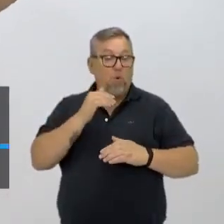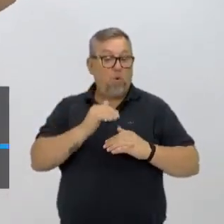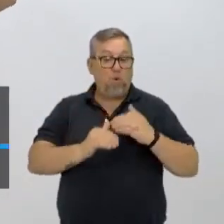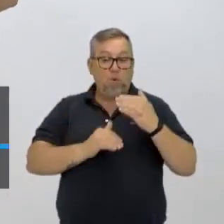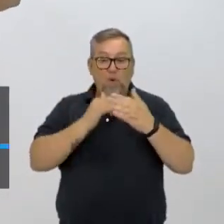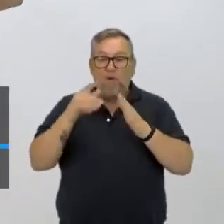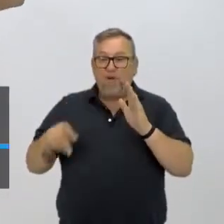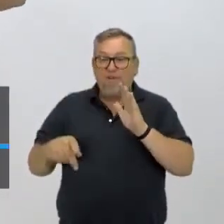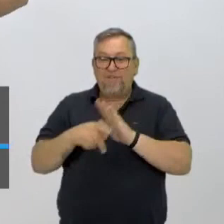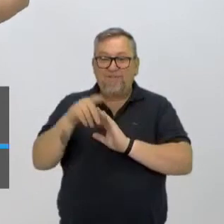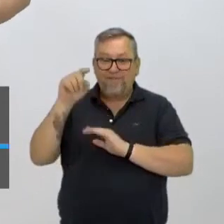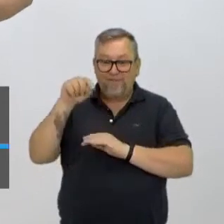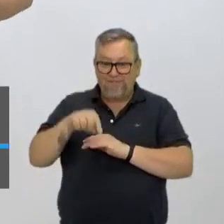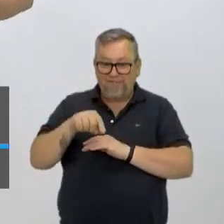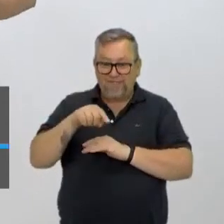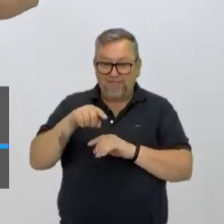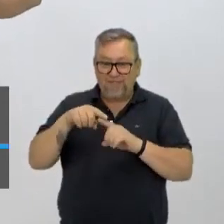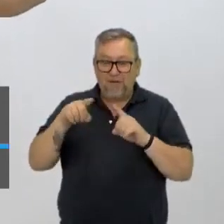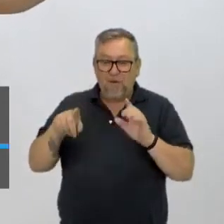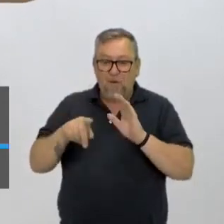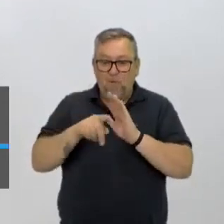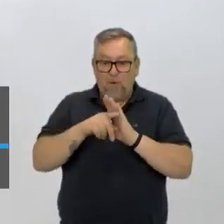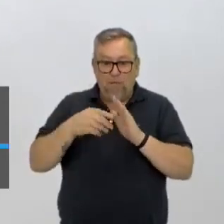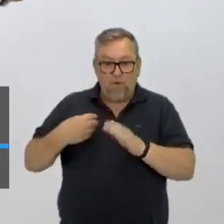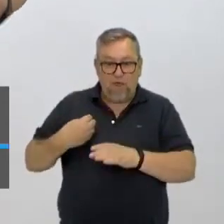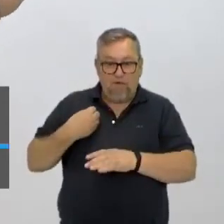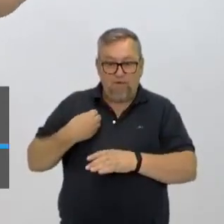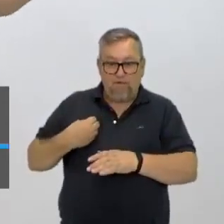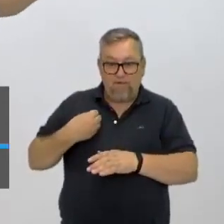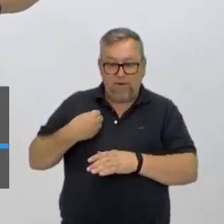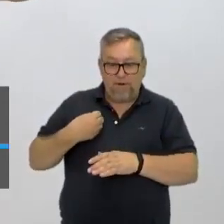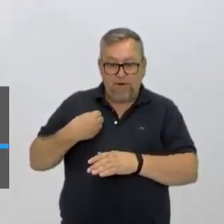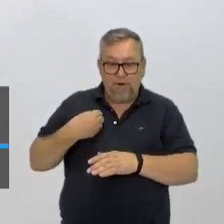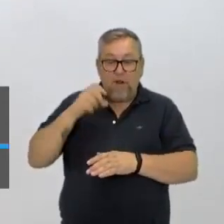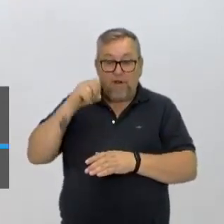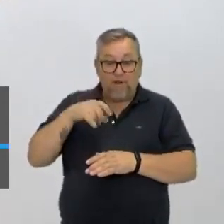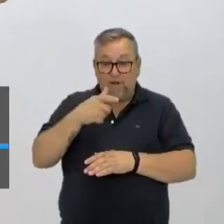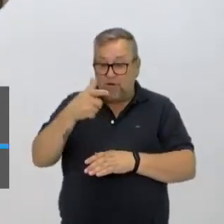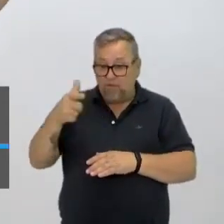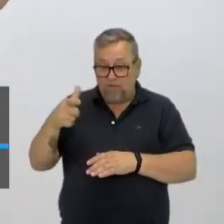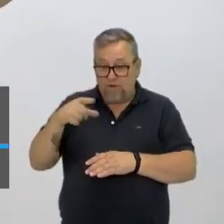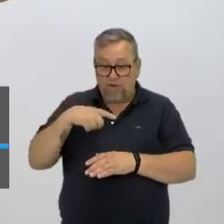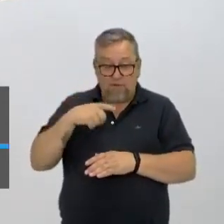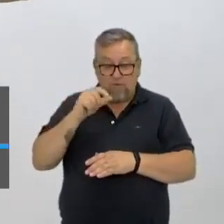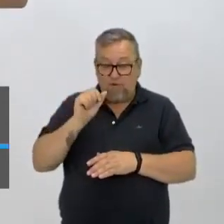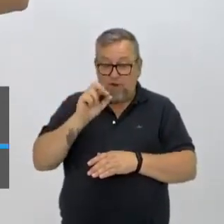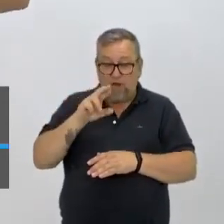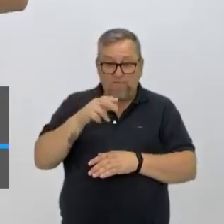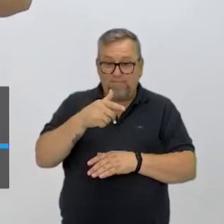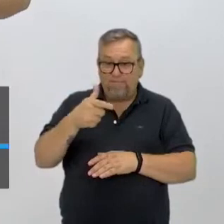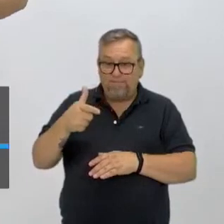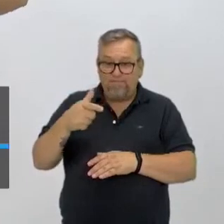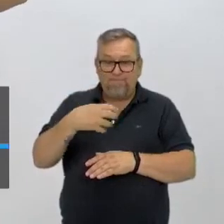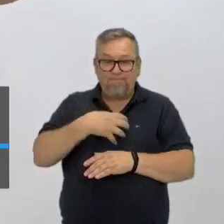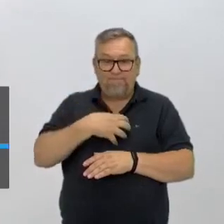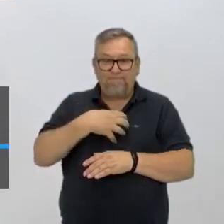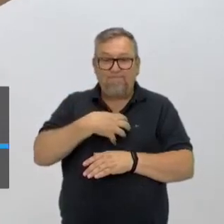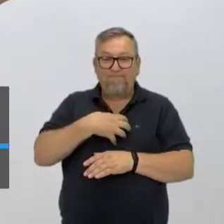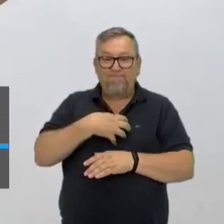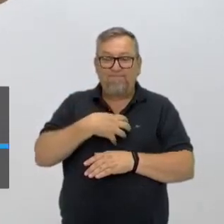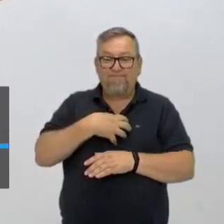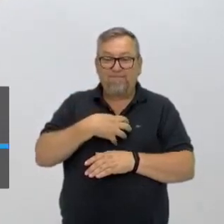orgânico no planeta Terra. Se não fosse o efeito estufa, a gente não tinha atmosfera, não tinha as condições